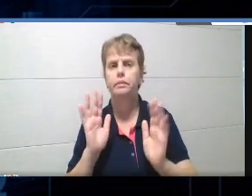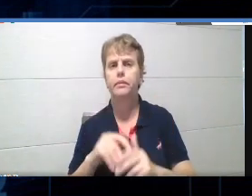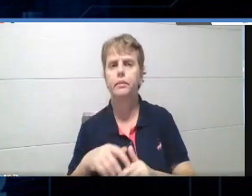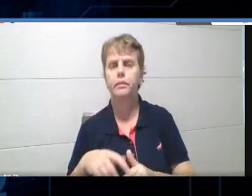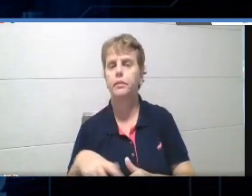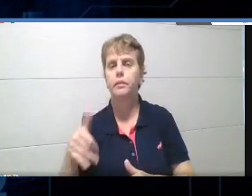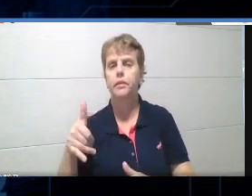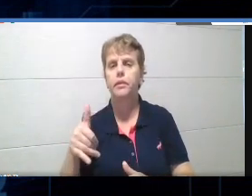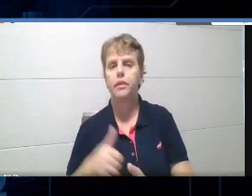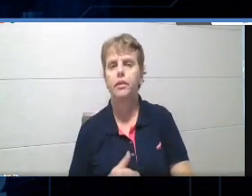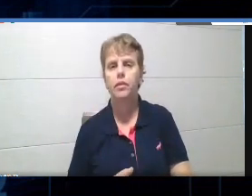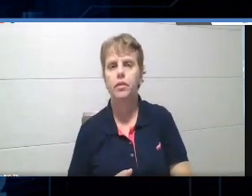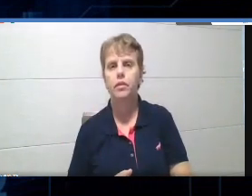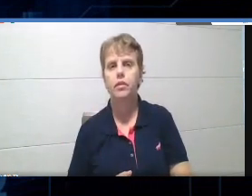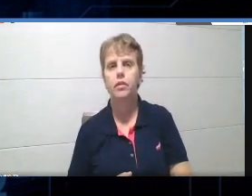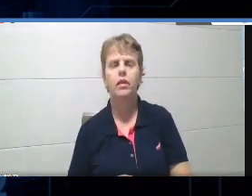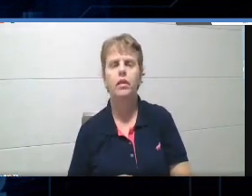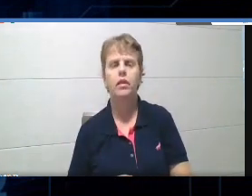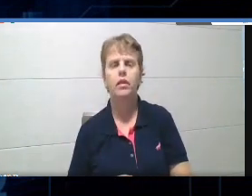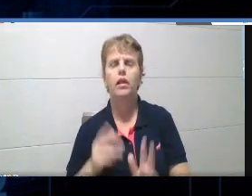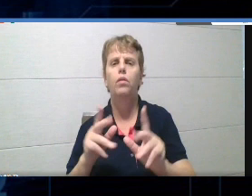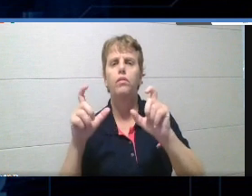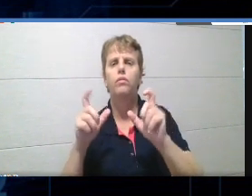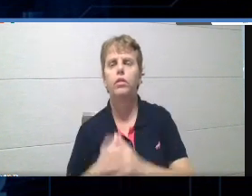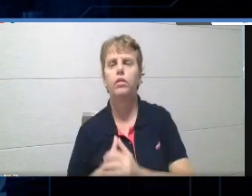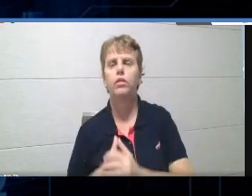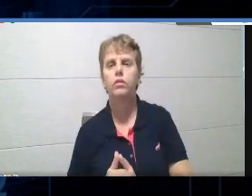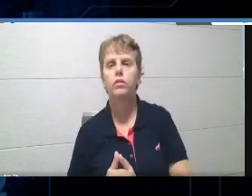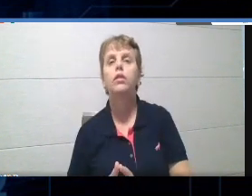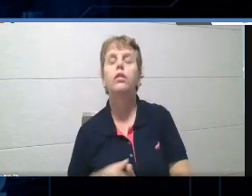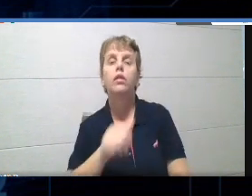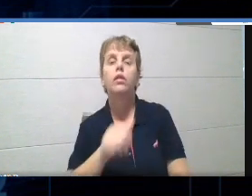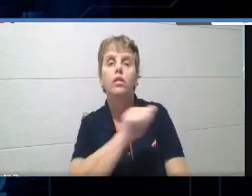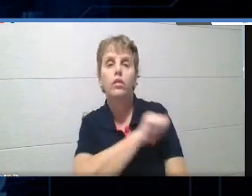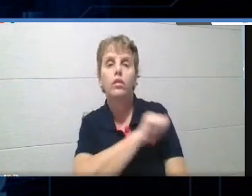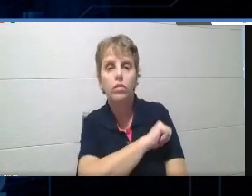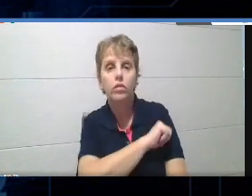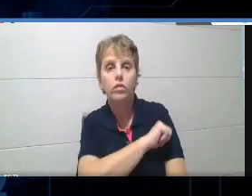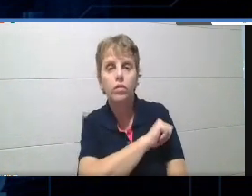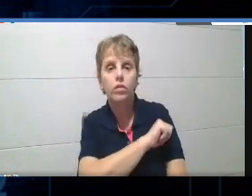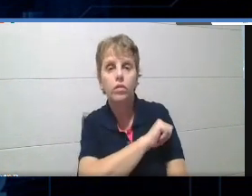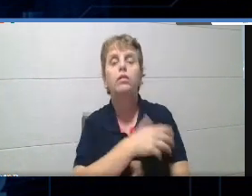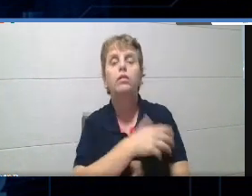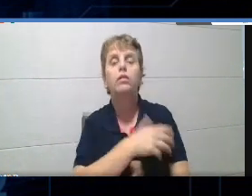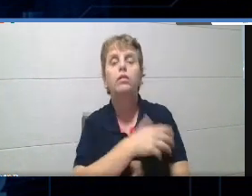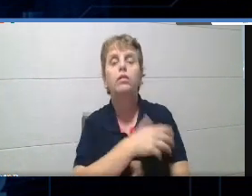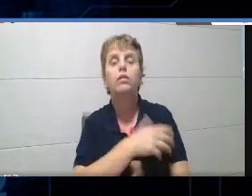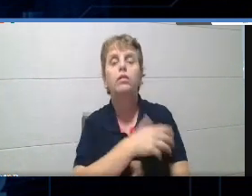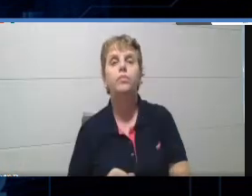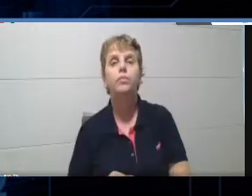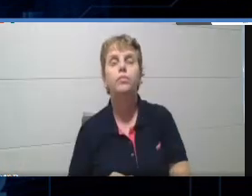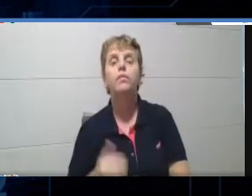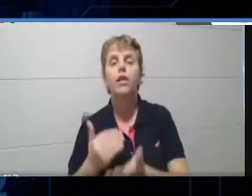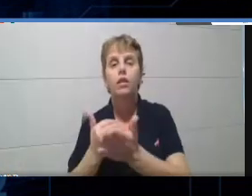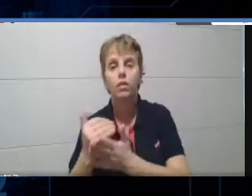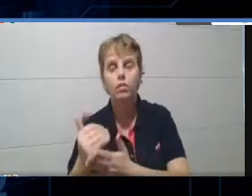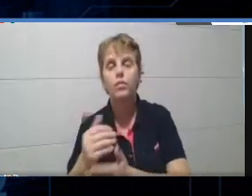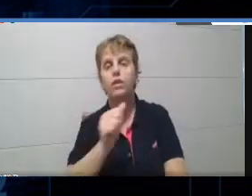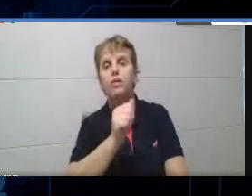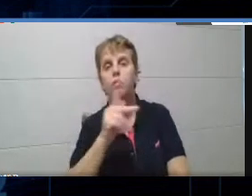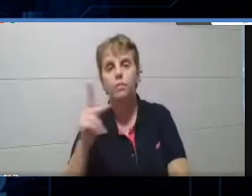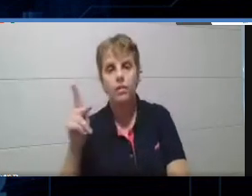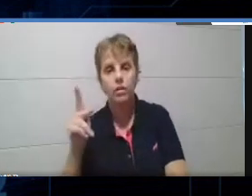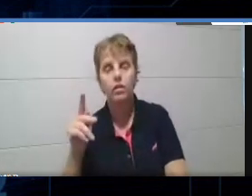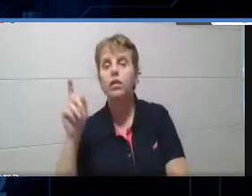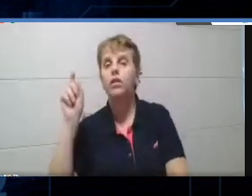alunos. Ele tem o tamanho de uma foto. Depois que os alunos baixaram, essa é a página inicial do aplicativo, tá? E eles vão nessa